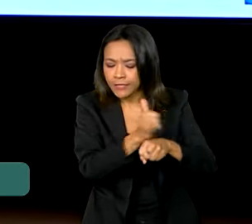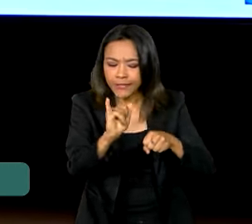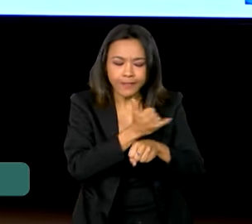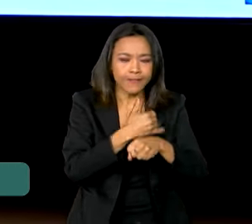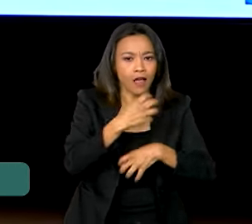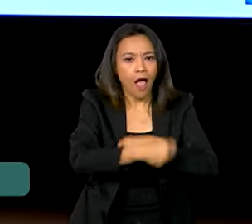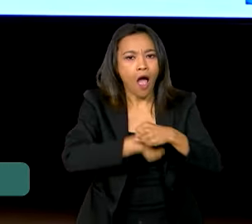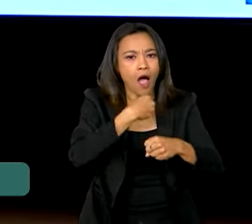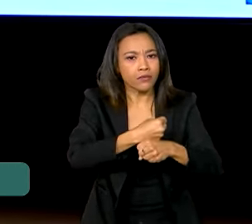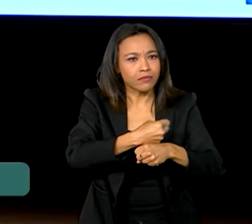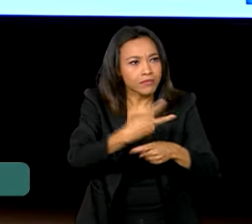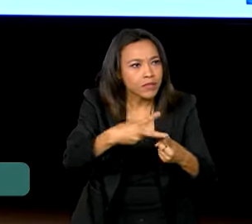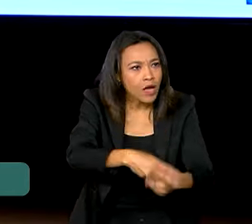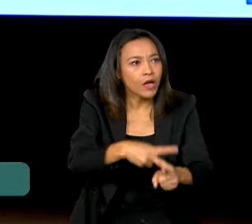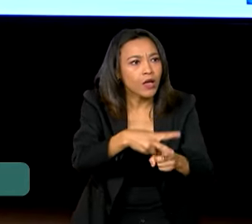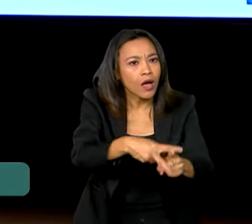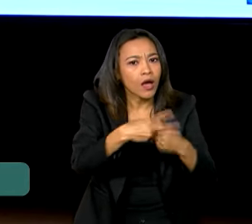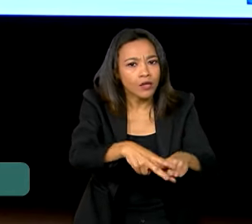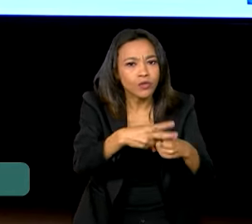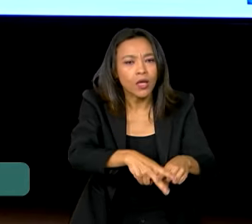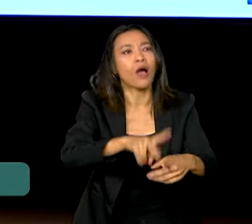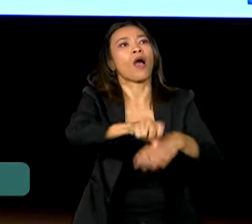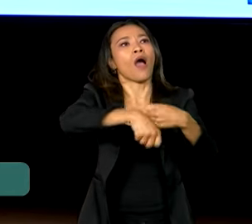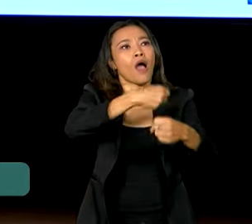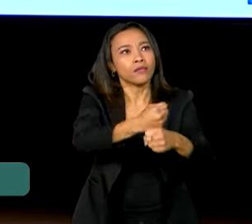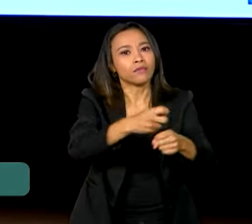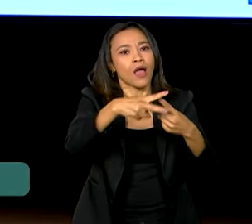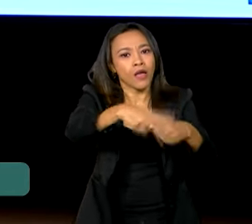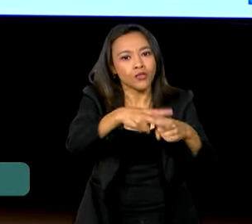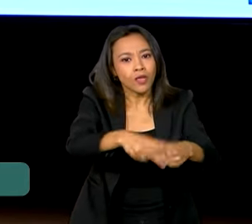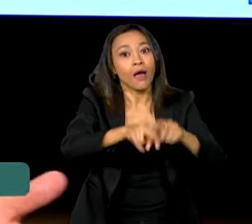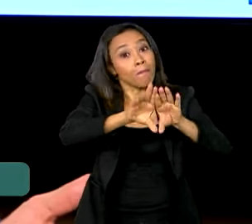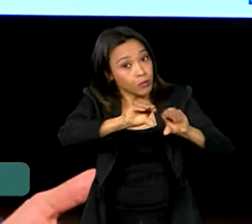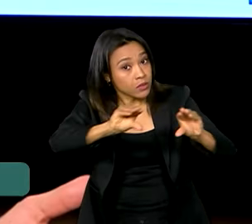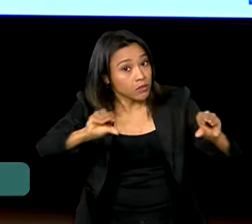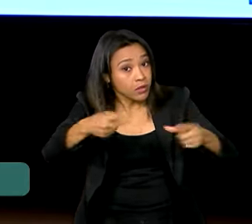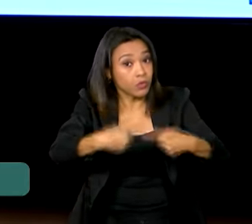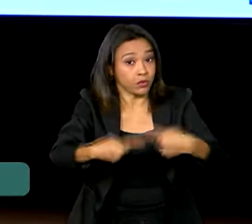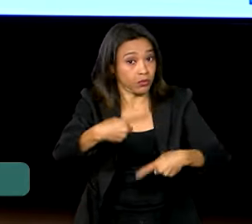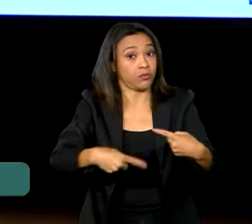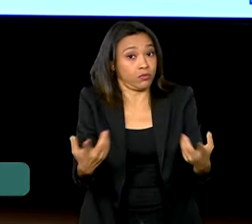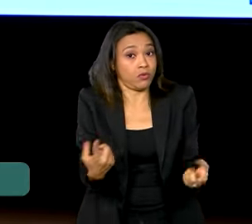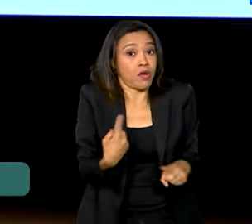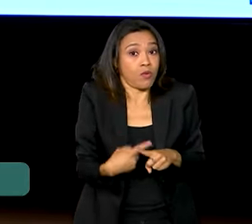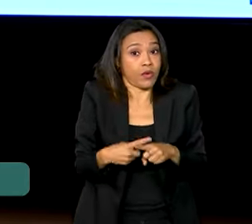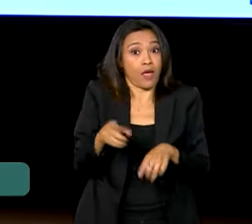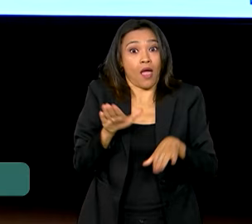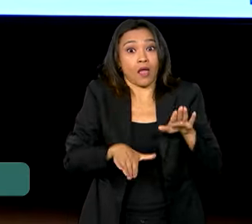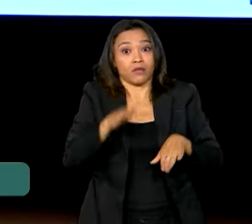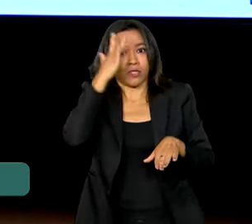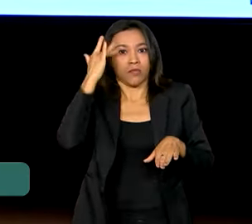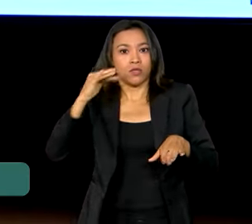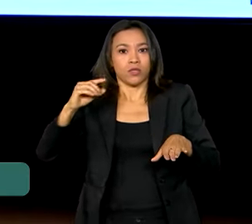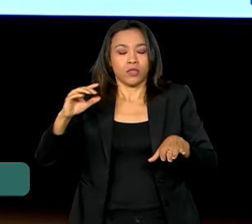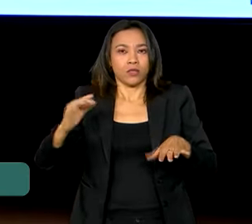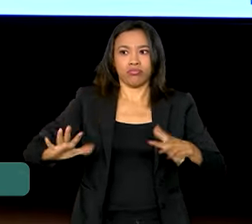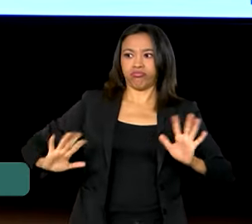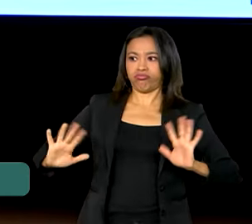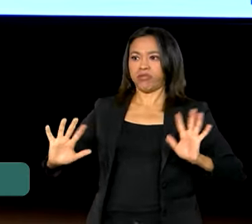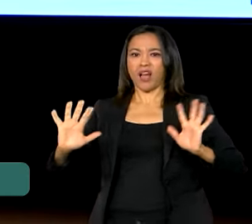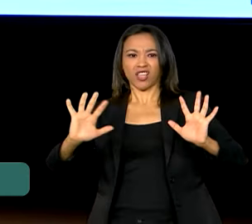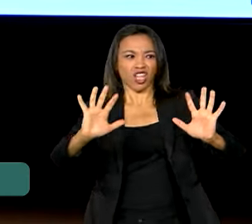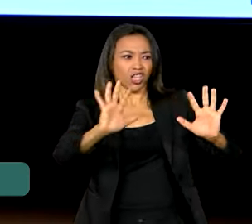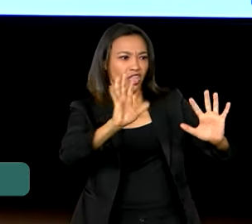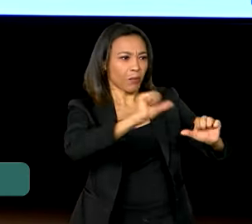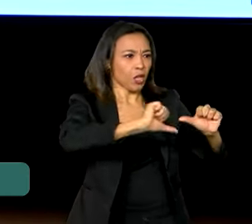processo de revisão. É um processo de amadurecimento, inclusive político. Porque as pessoas, às vezes, reagem a mudanças